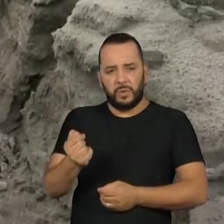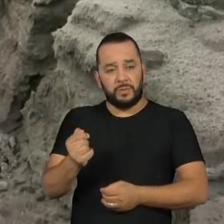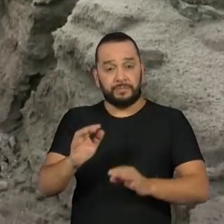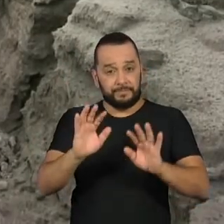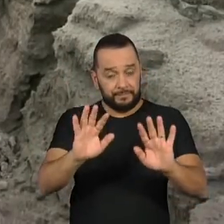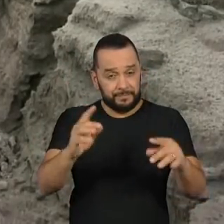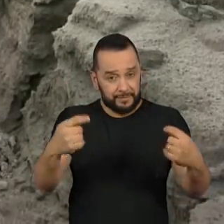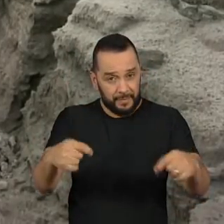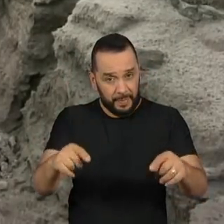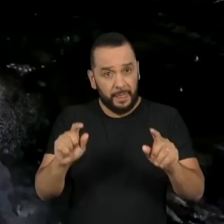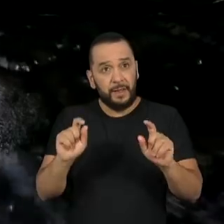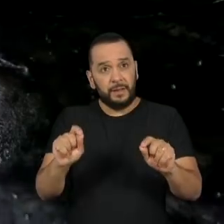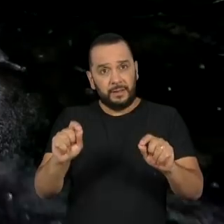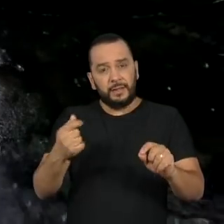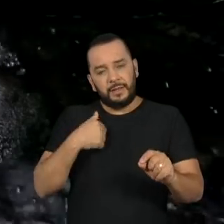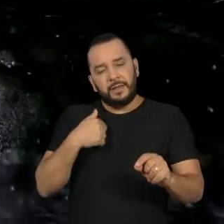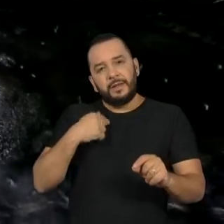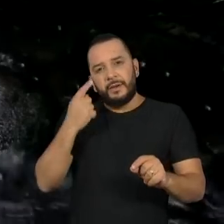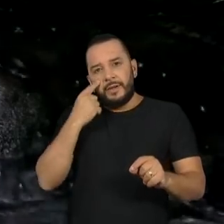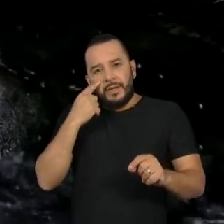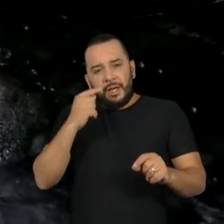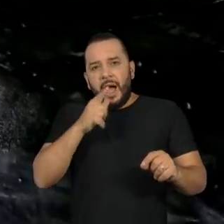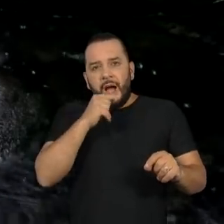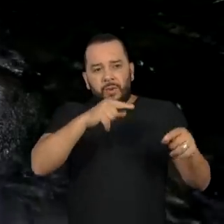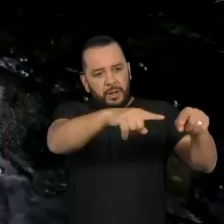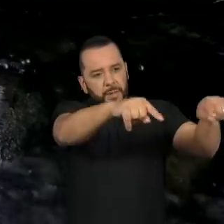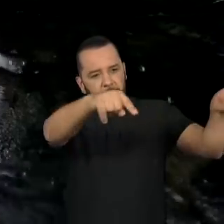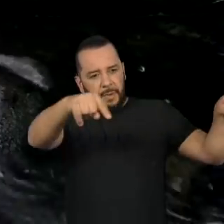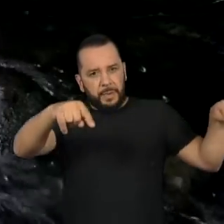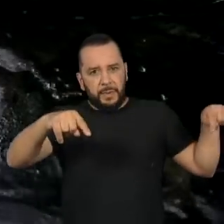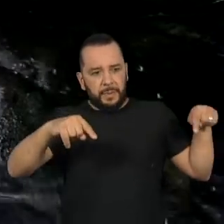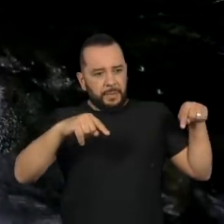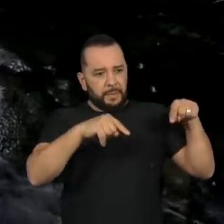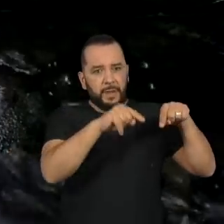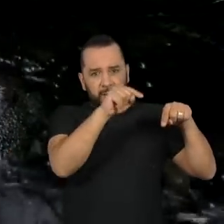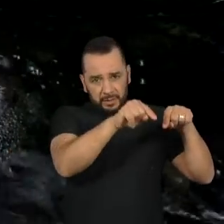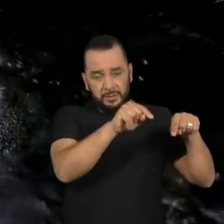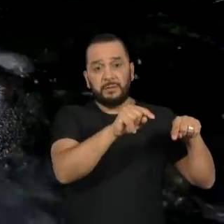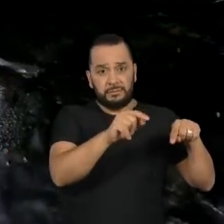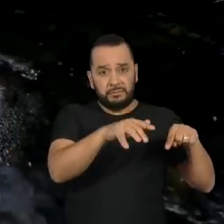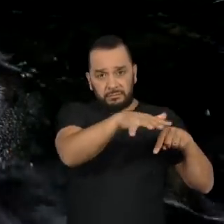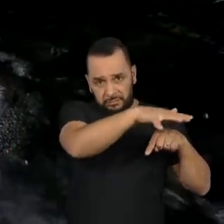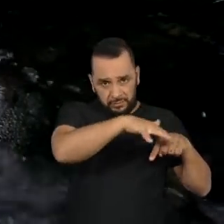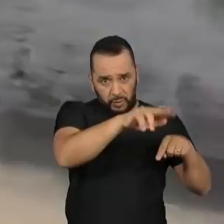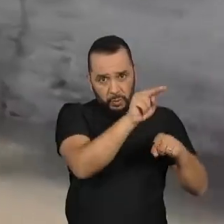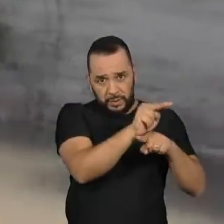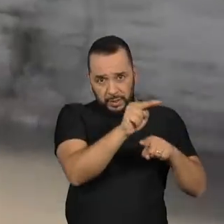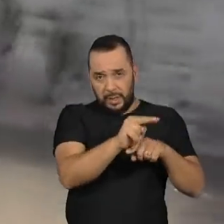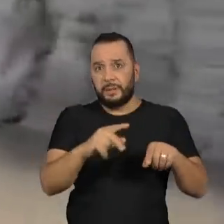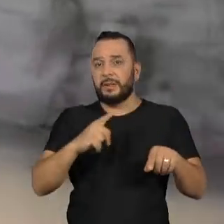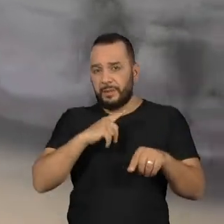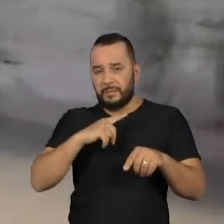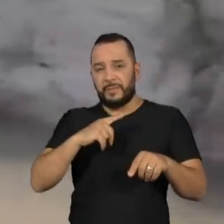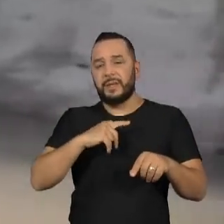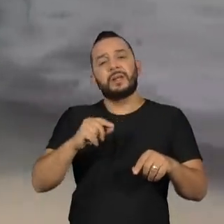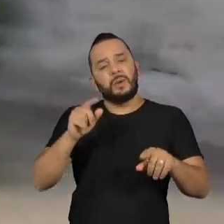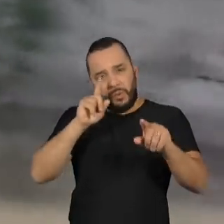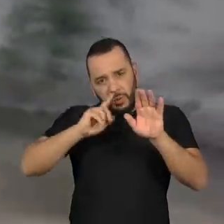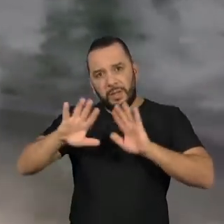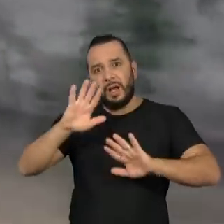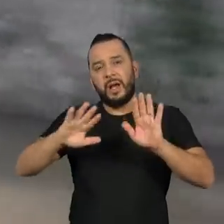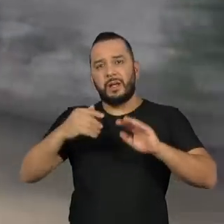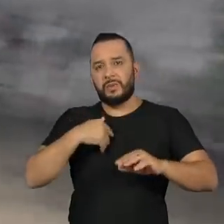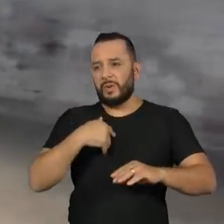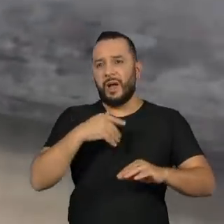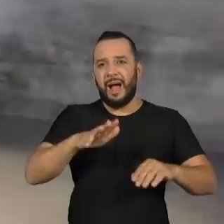é preciso olhar para a bacia hidrográfica, são áreas que estão sendo degradadas, que estão utilizando mais água do que a capacidade de repor.